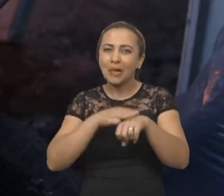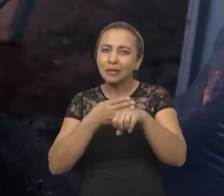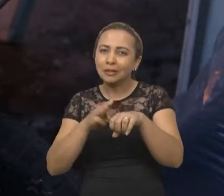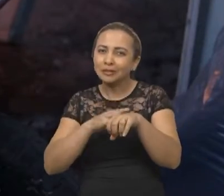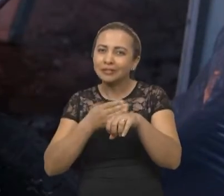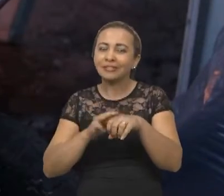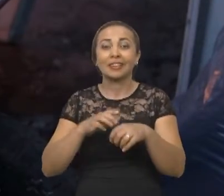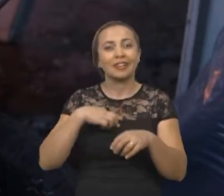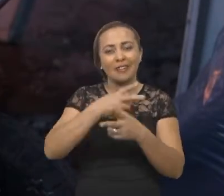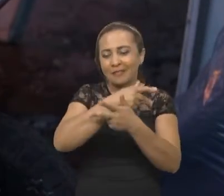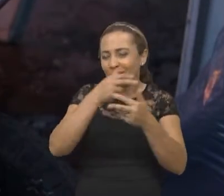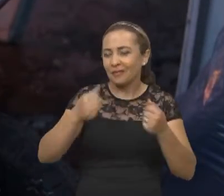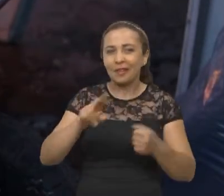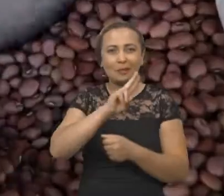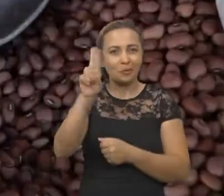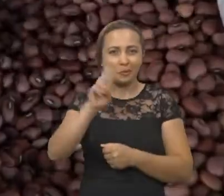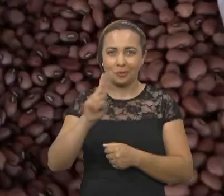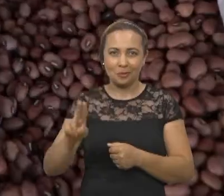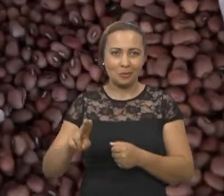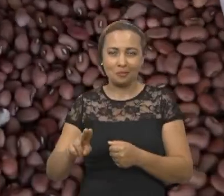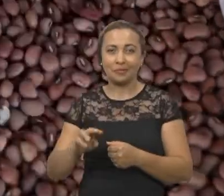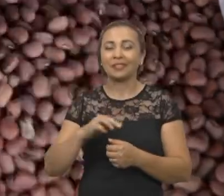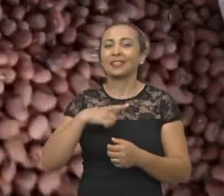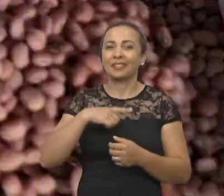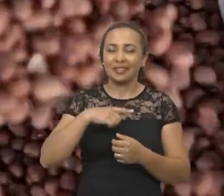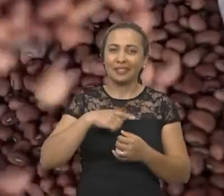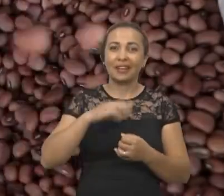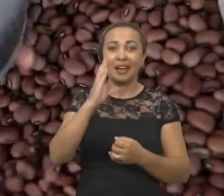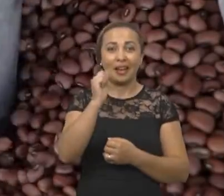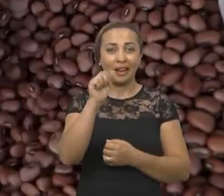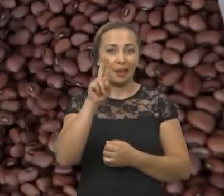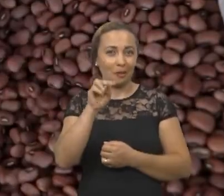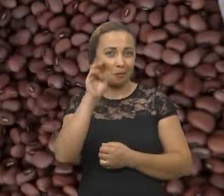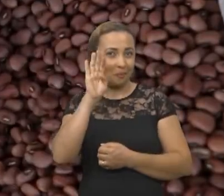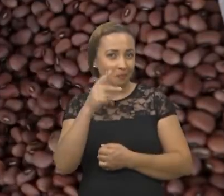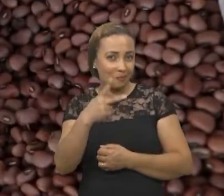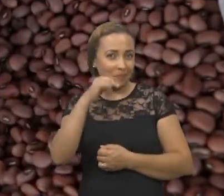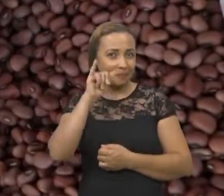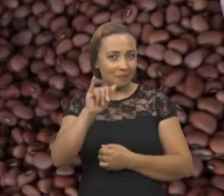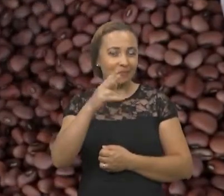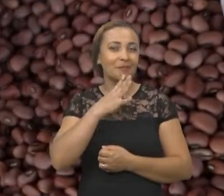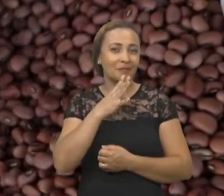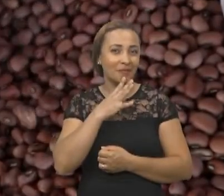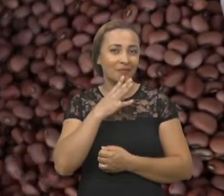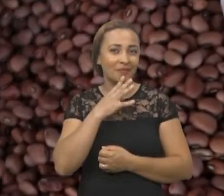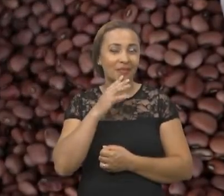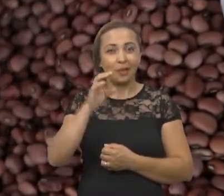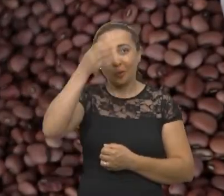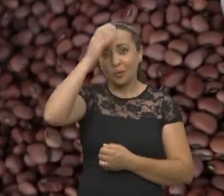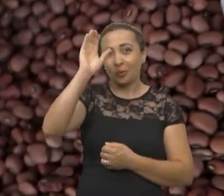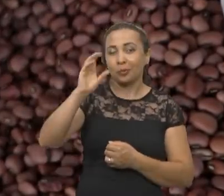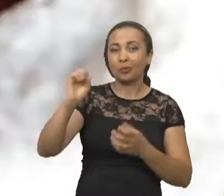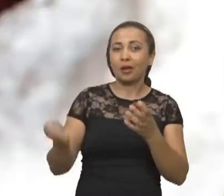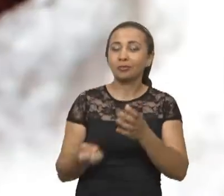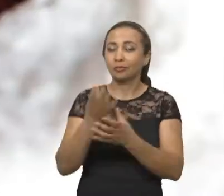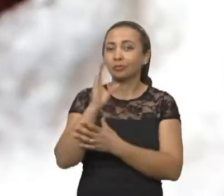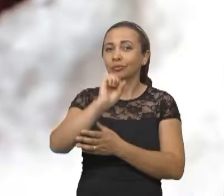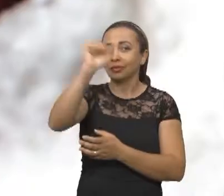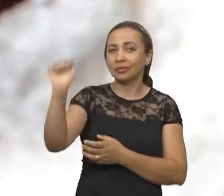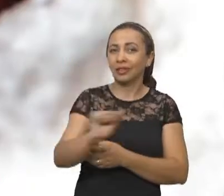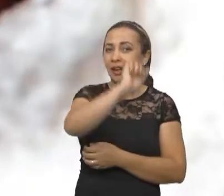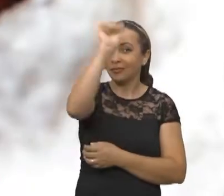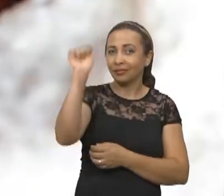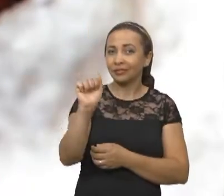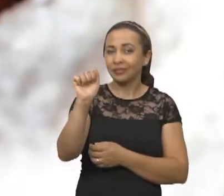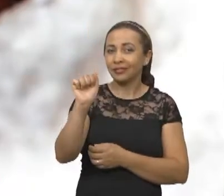São vários os nomes populares pelos quais o feijão calpi é conhecido. Cultura de origem africana, o cultivo do